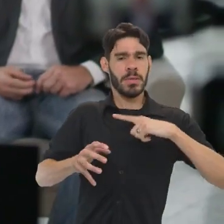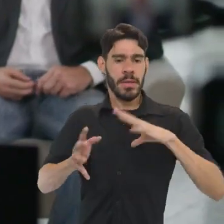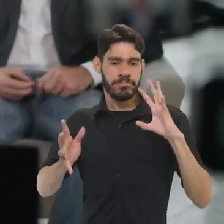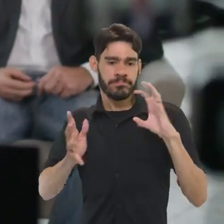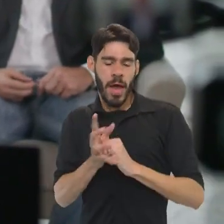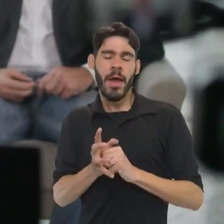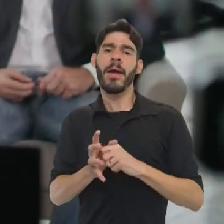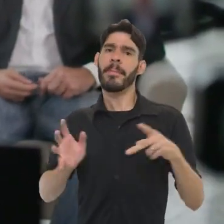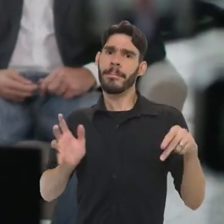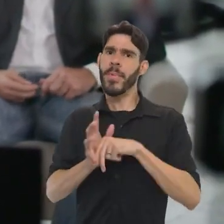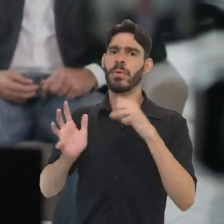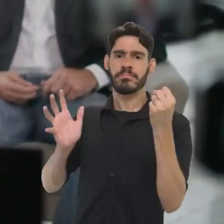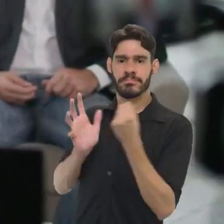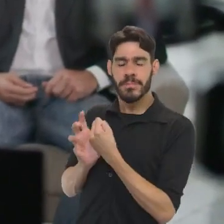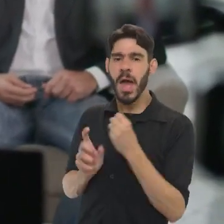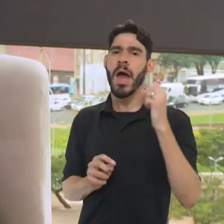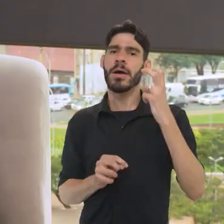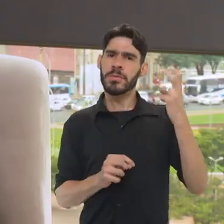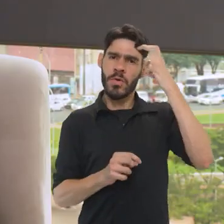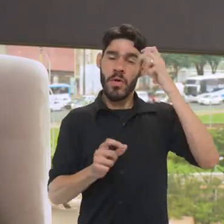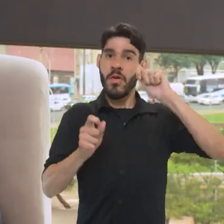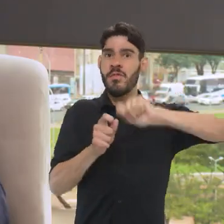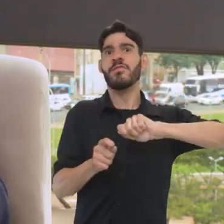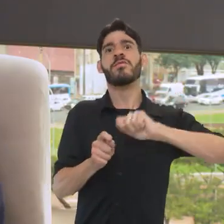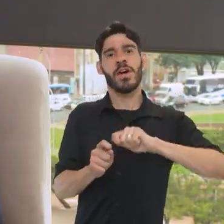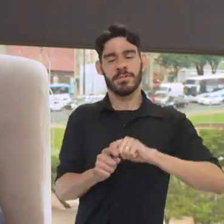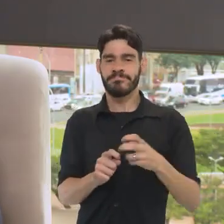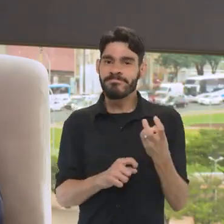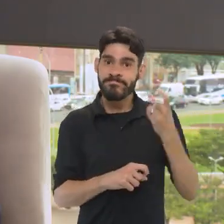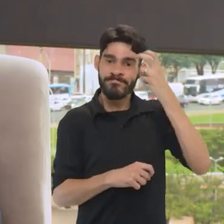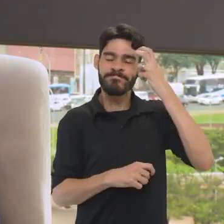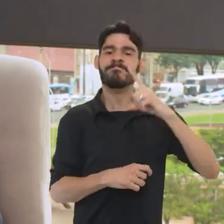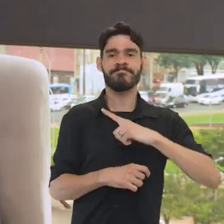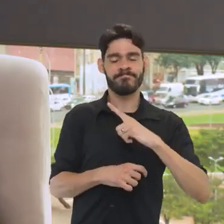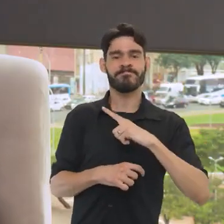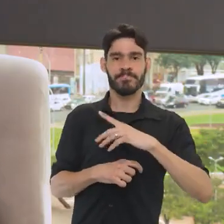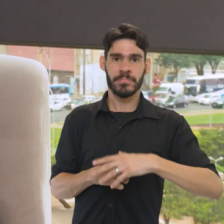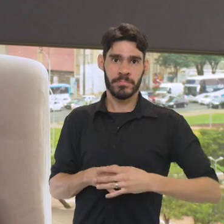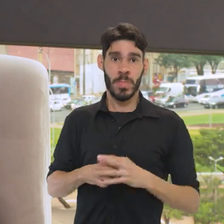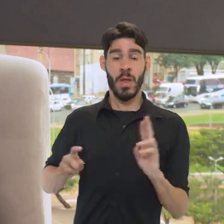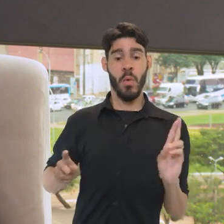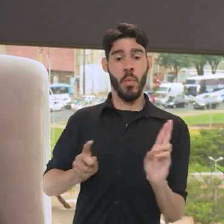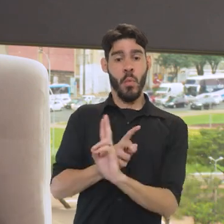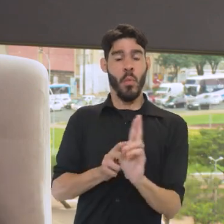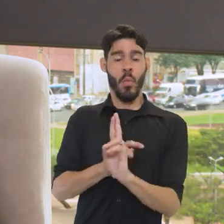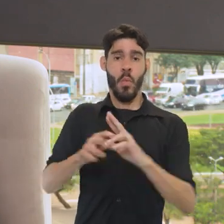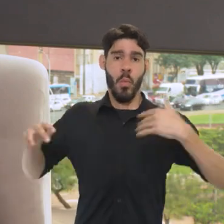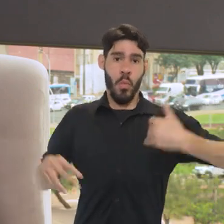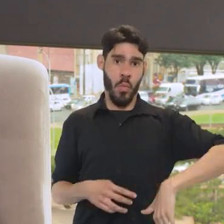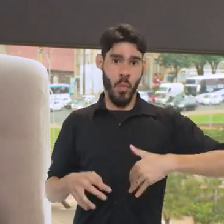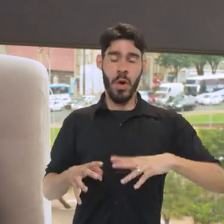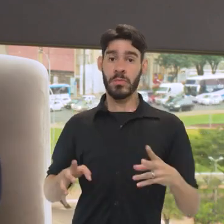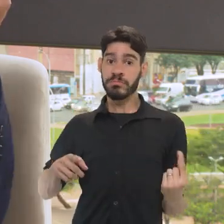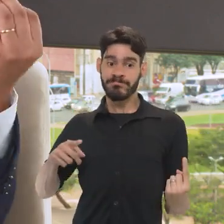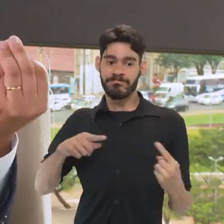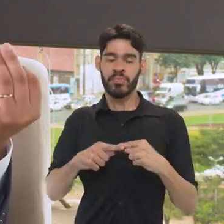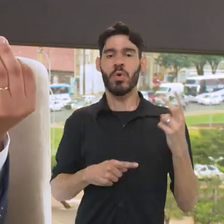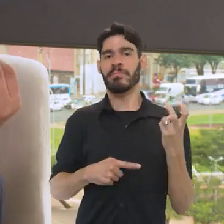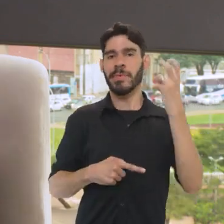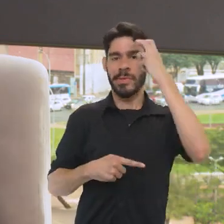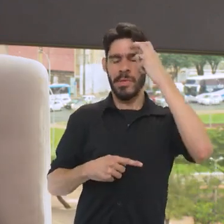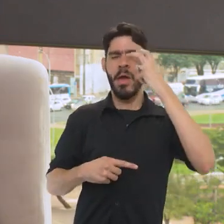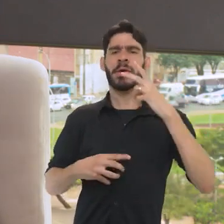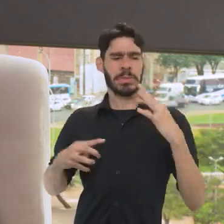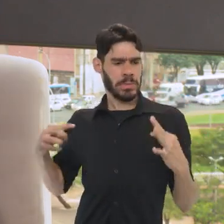por detentores do patrimônio imaterial, estão ali ocupados por fazer cultural. Então, a nossa relação profunda é com a